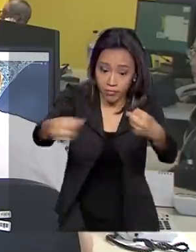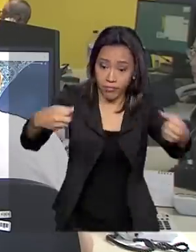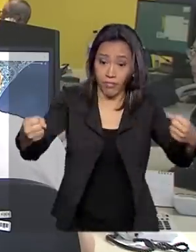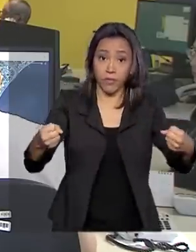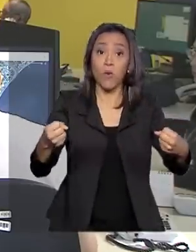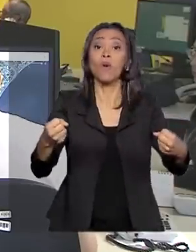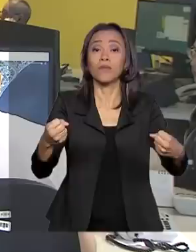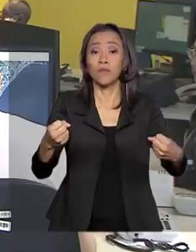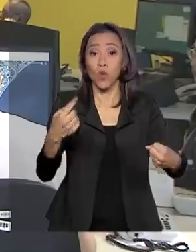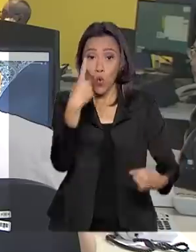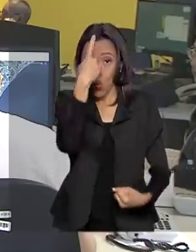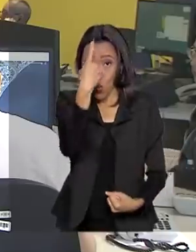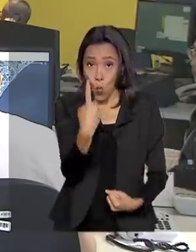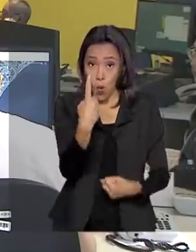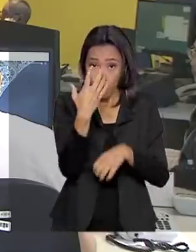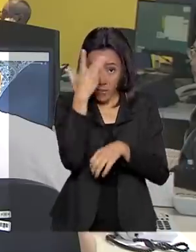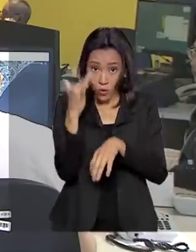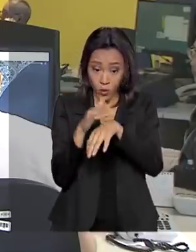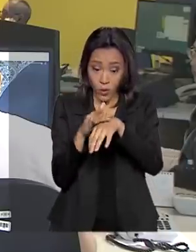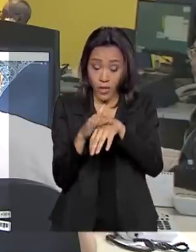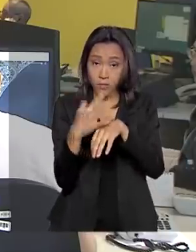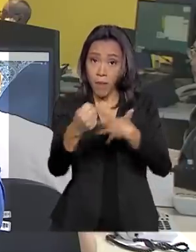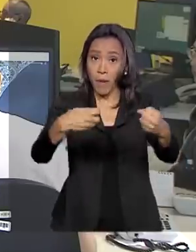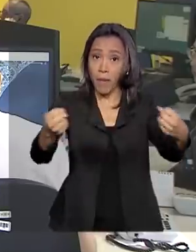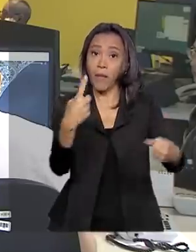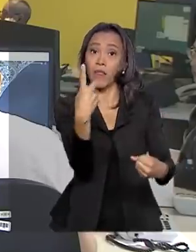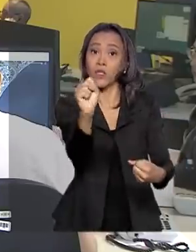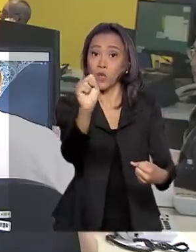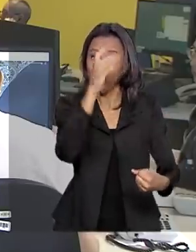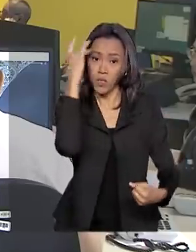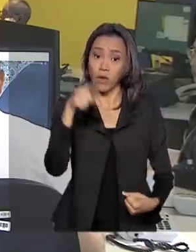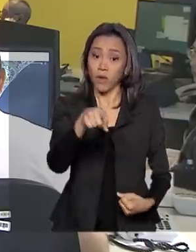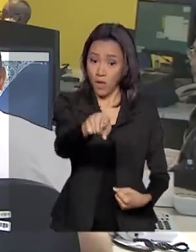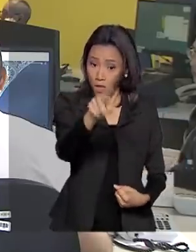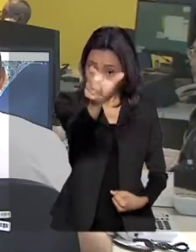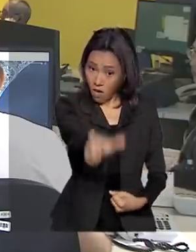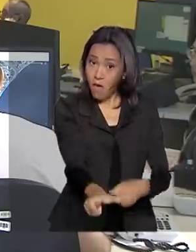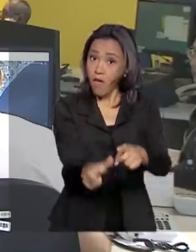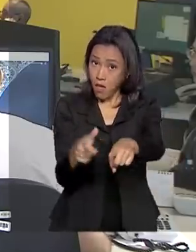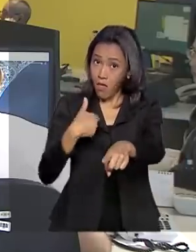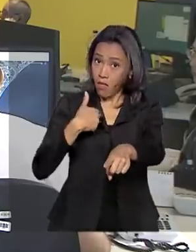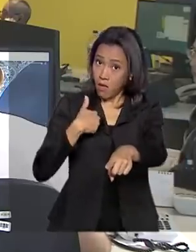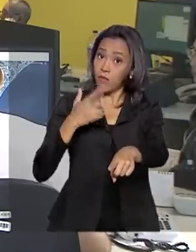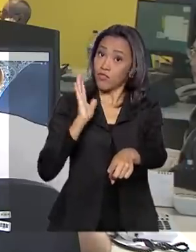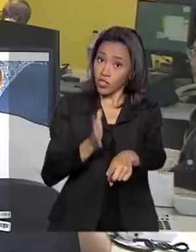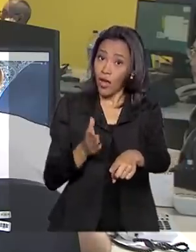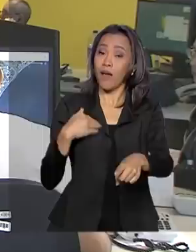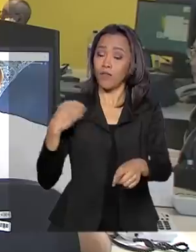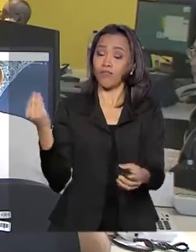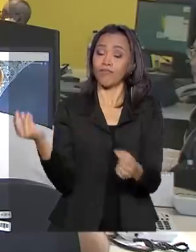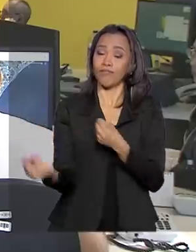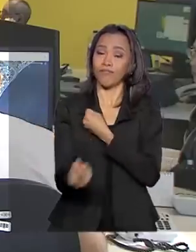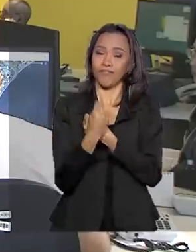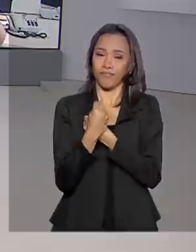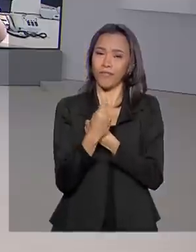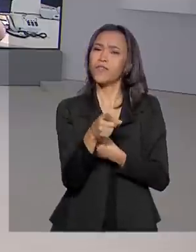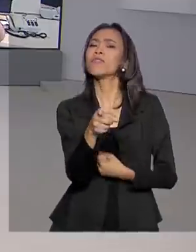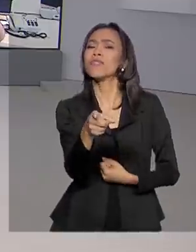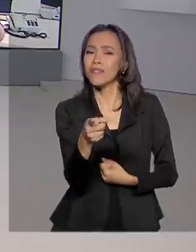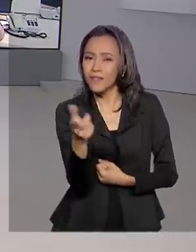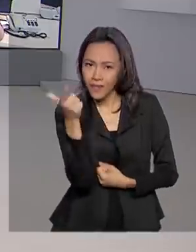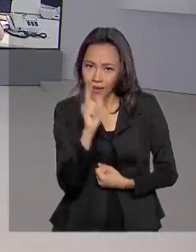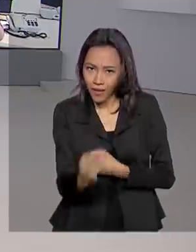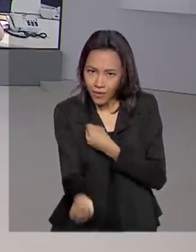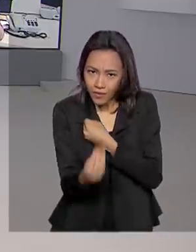para até 18 pessoas. Eu mesmo, apesar de já estar fora da faixa etária da campanha, já estou em dia com a imunização. E você, Renata?